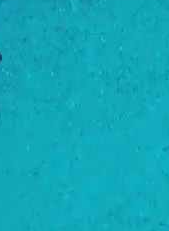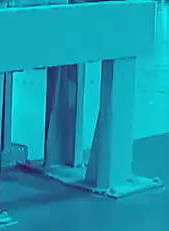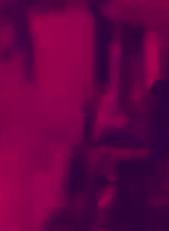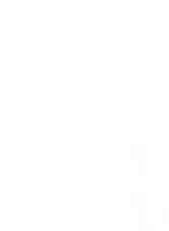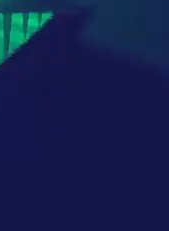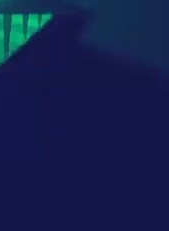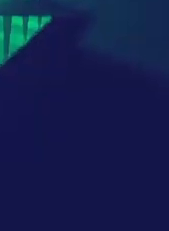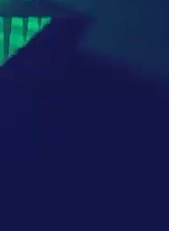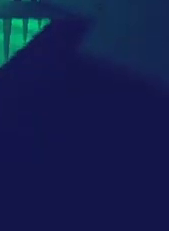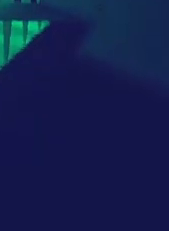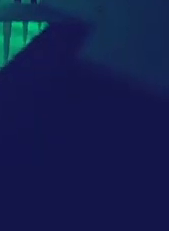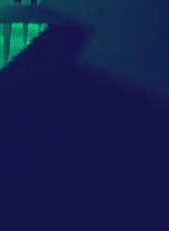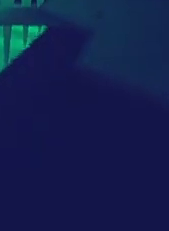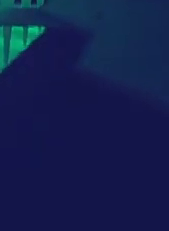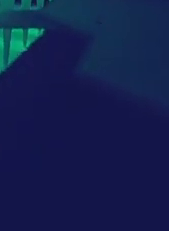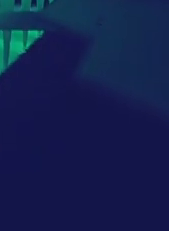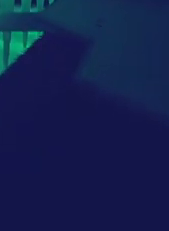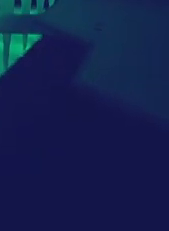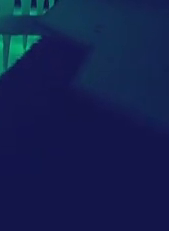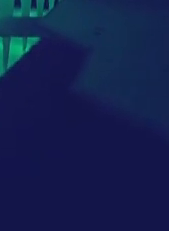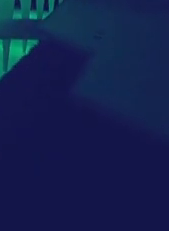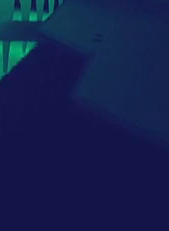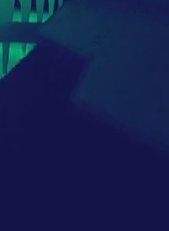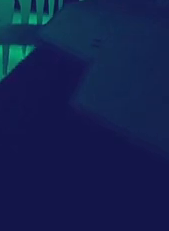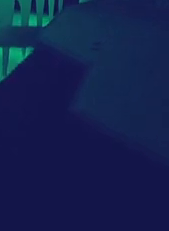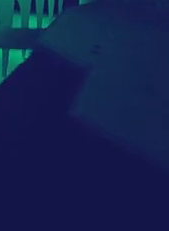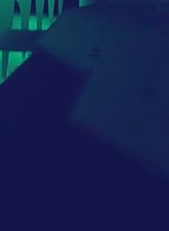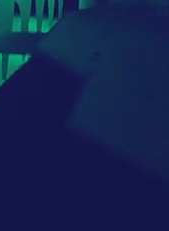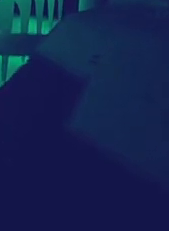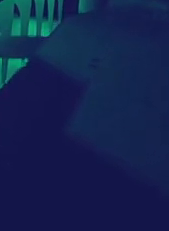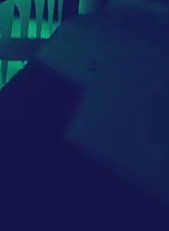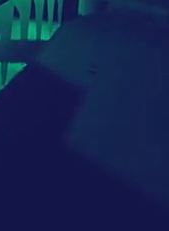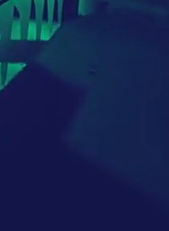Transcrição e Legendas